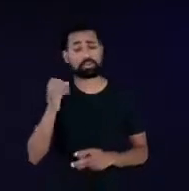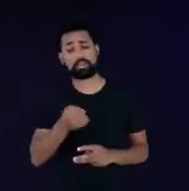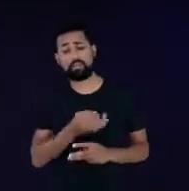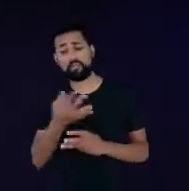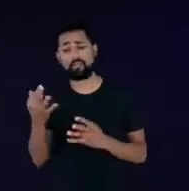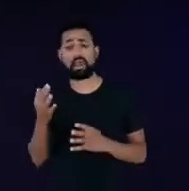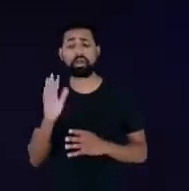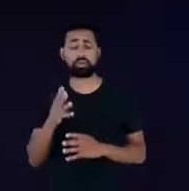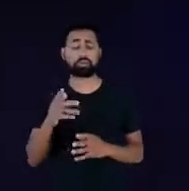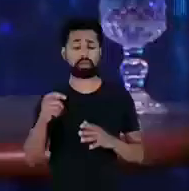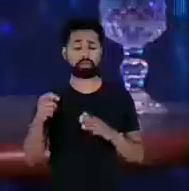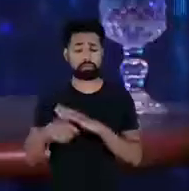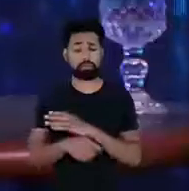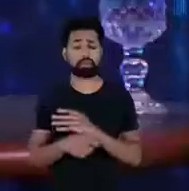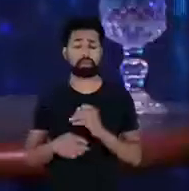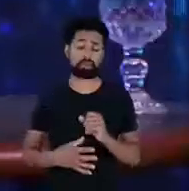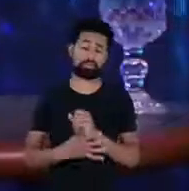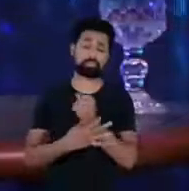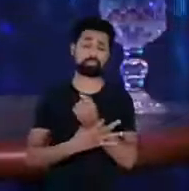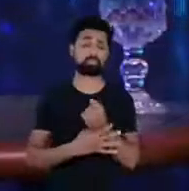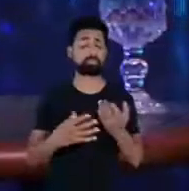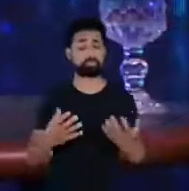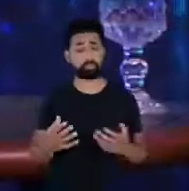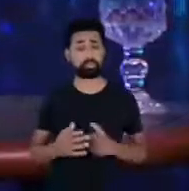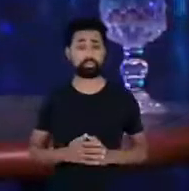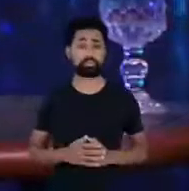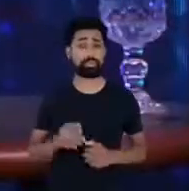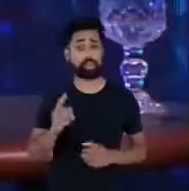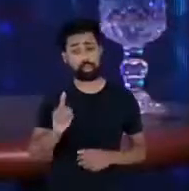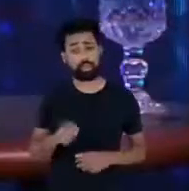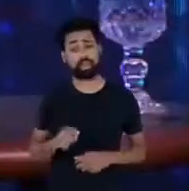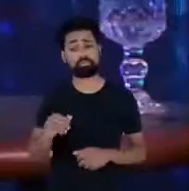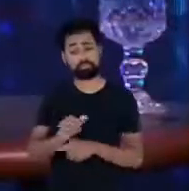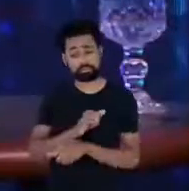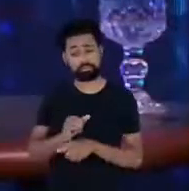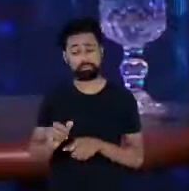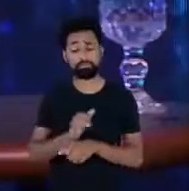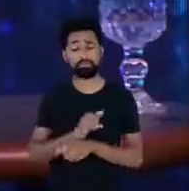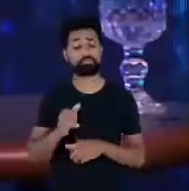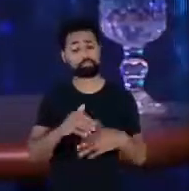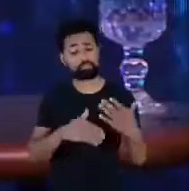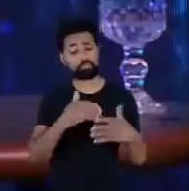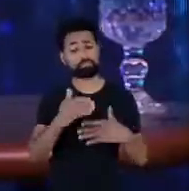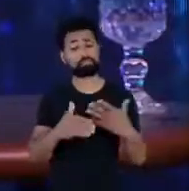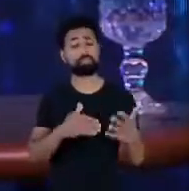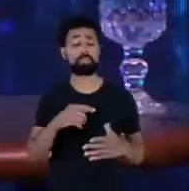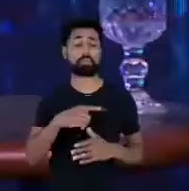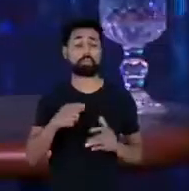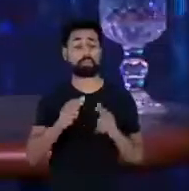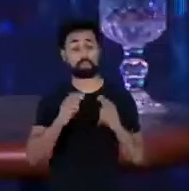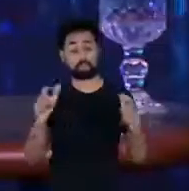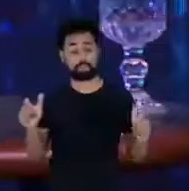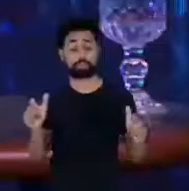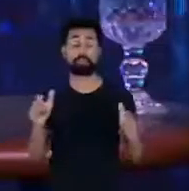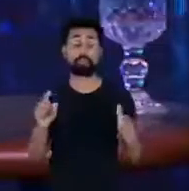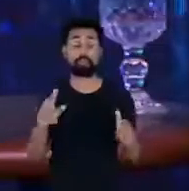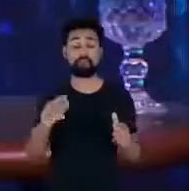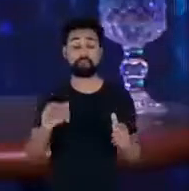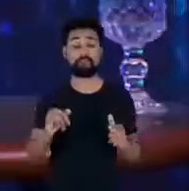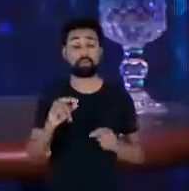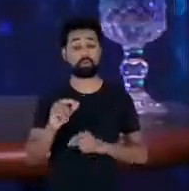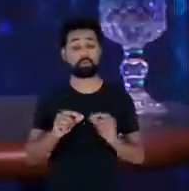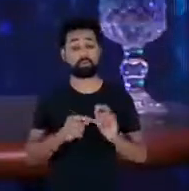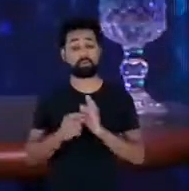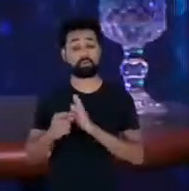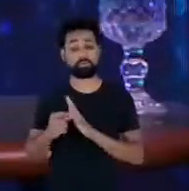investem em garantia então é um mecanismo muito promissor que ele tende a crescer muito e que ele vai trazer um nível de